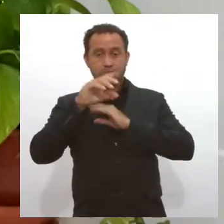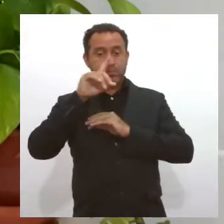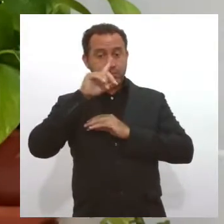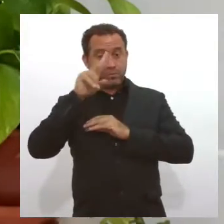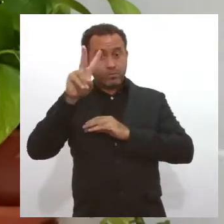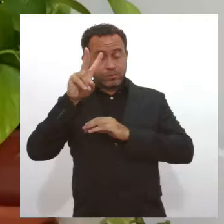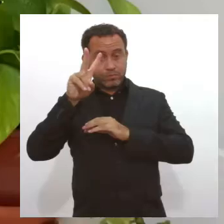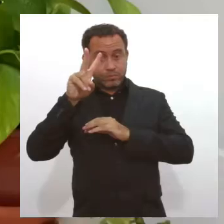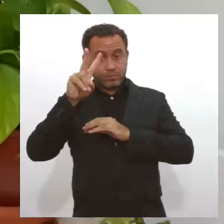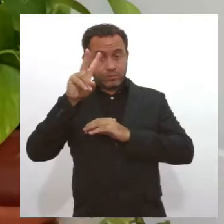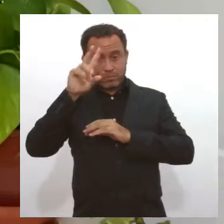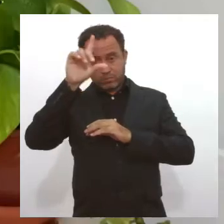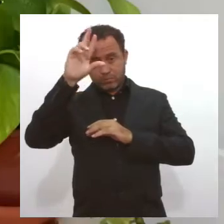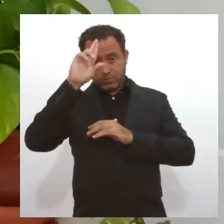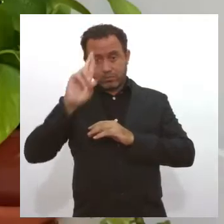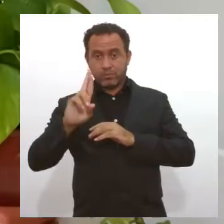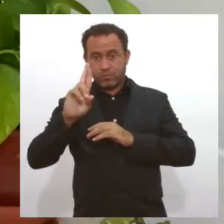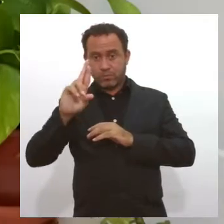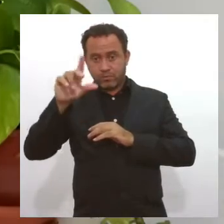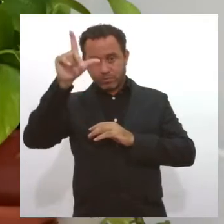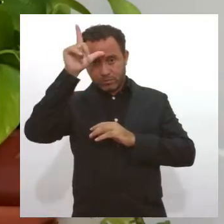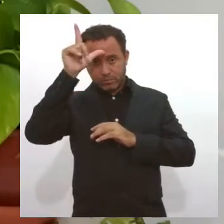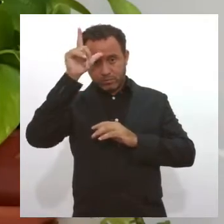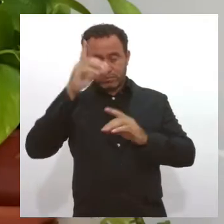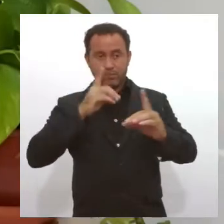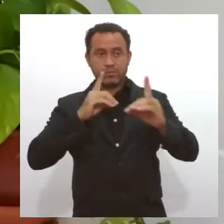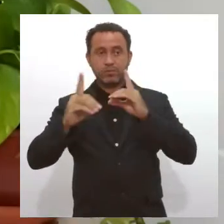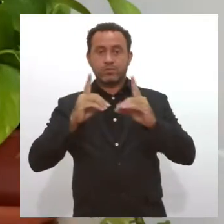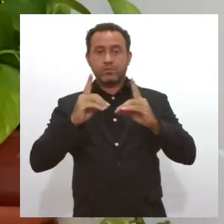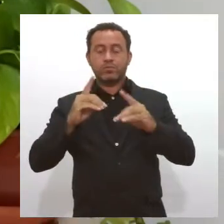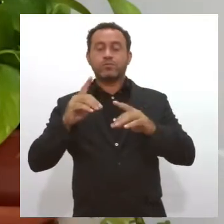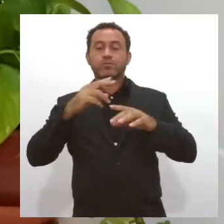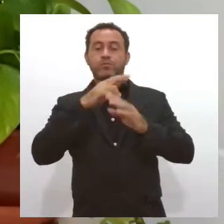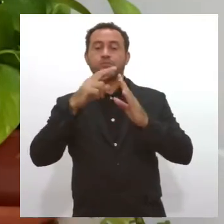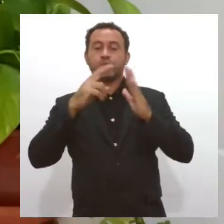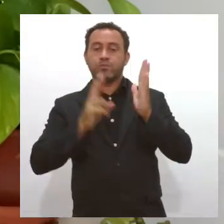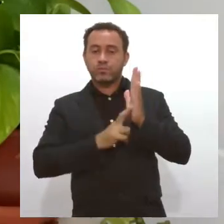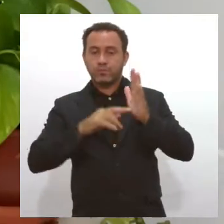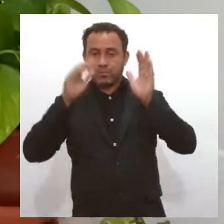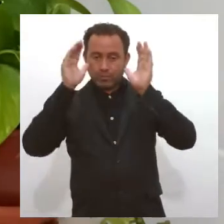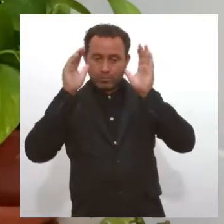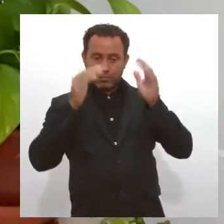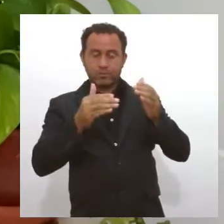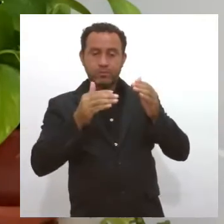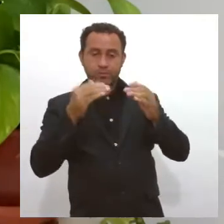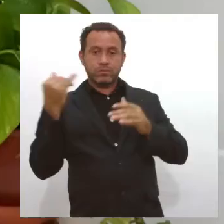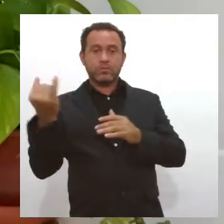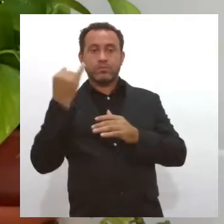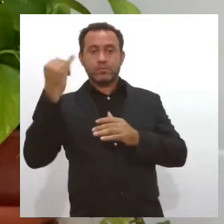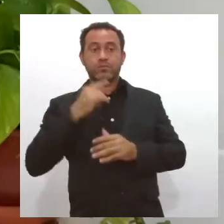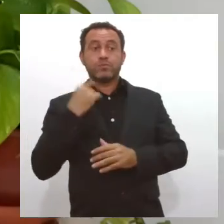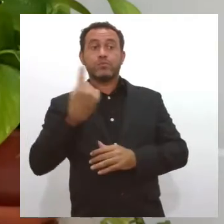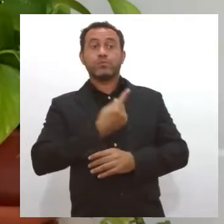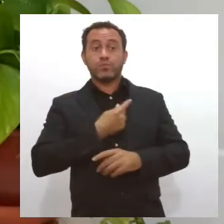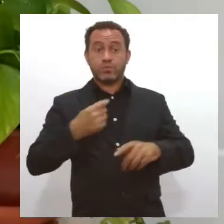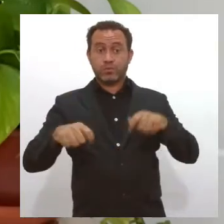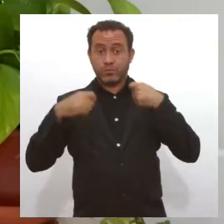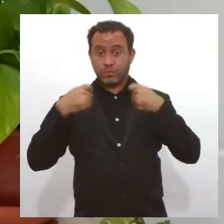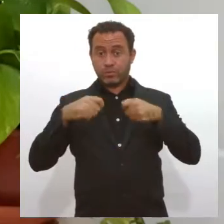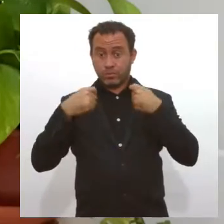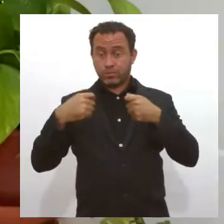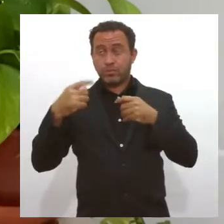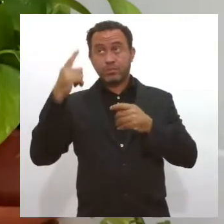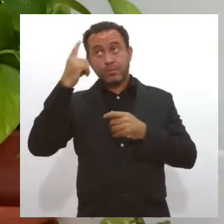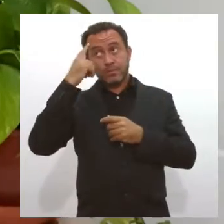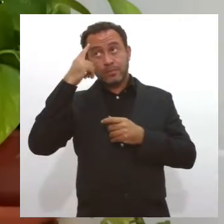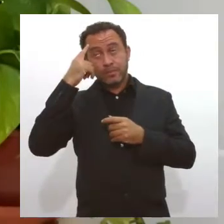chefia do que de liderança. Ou seja, onde a ordem, onde a obediência era importante. E aí nós precisamos nos perguntar hoje,